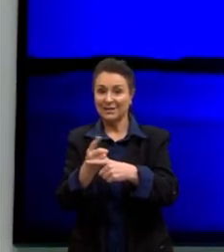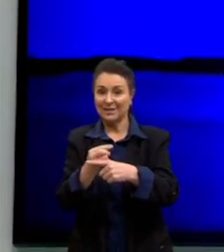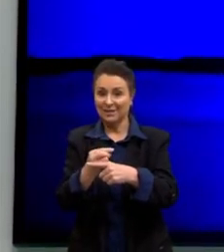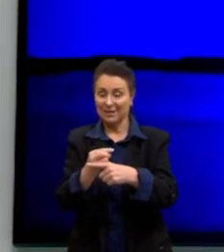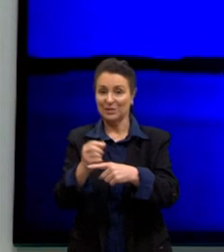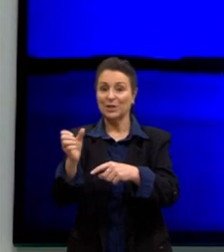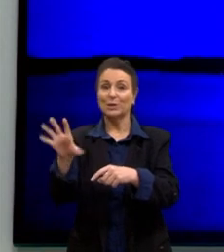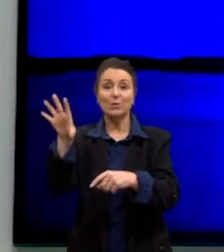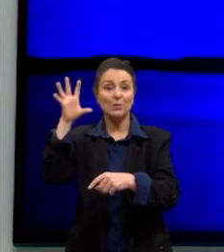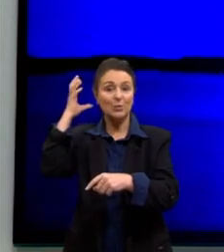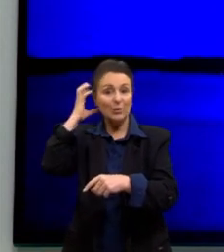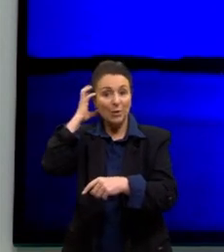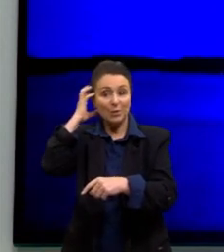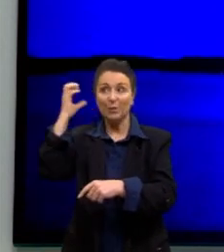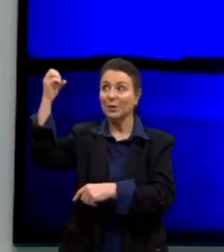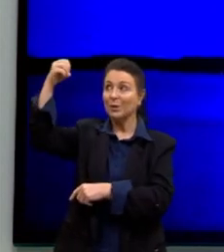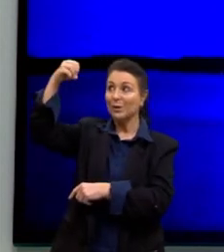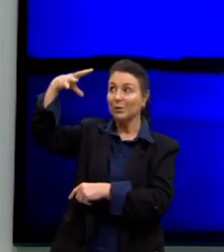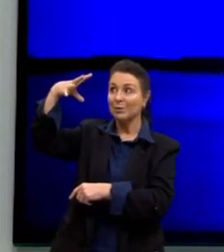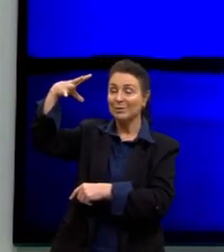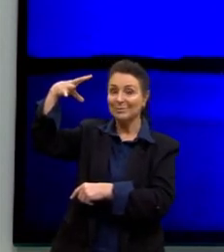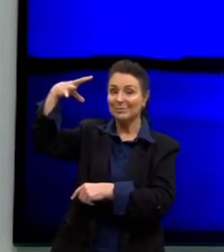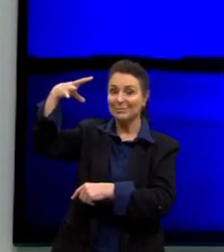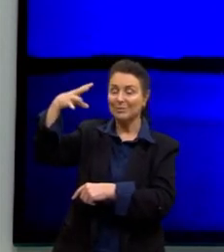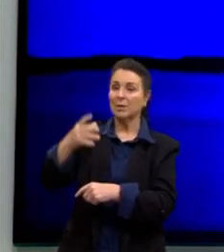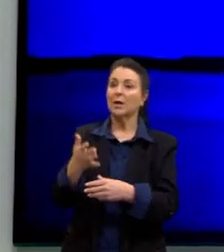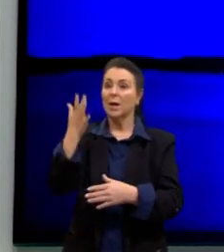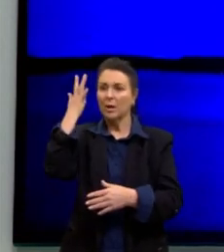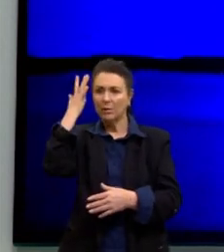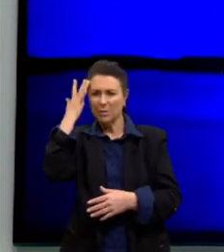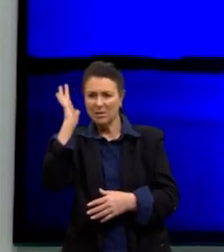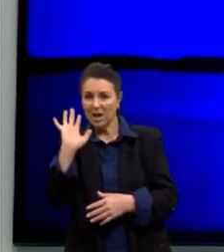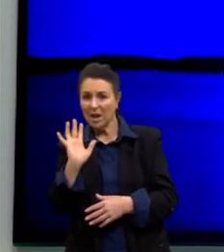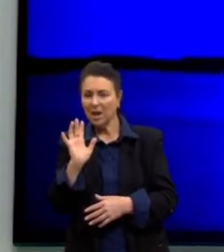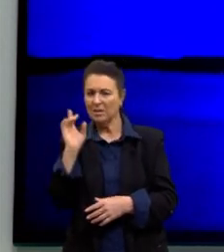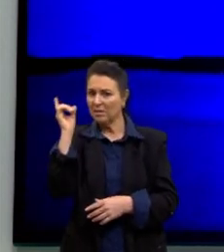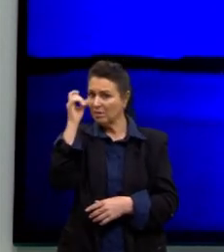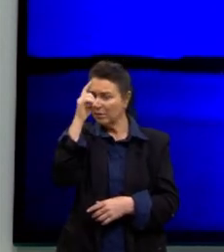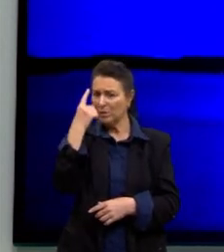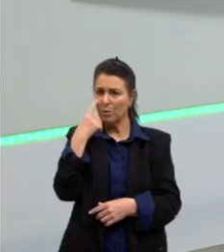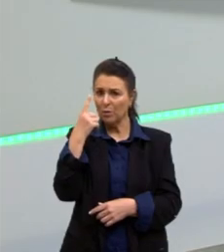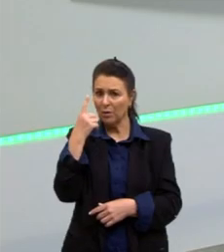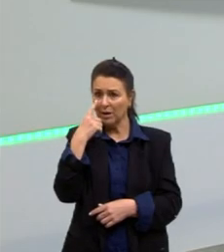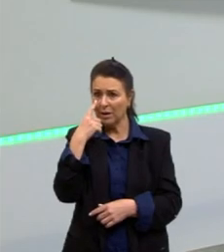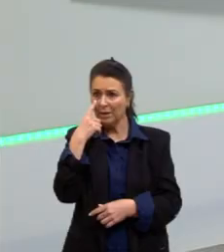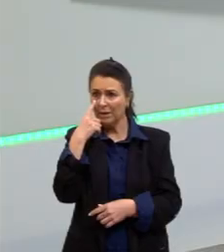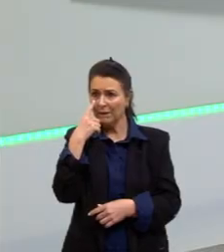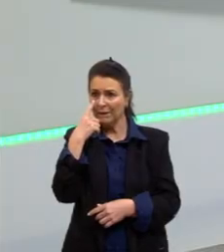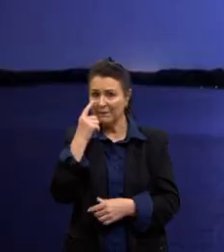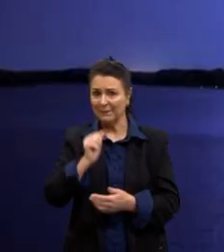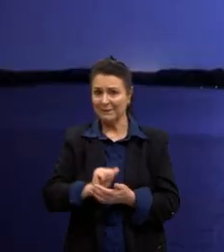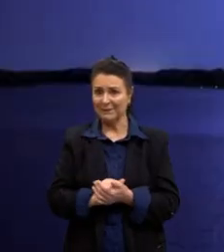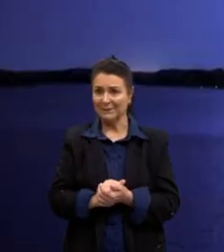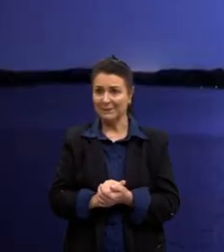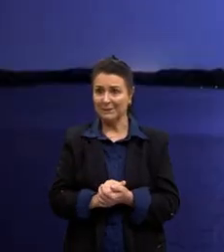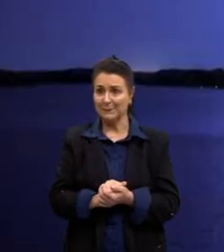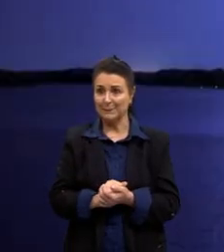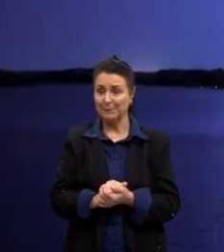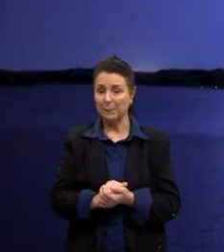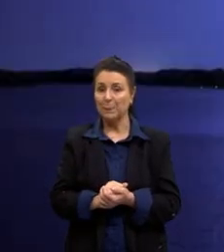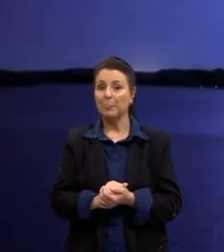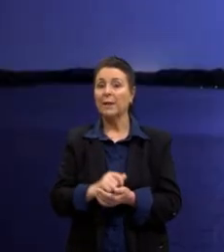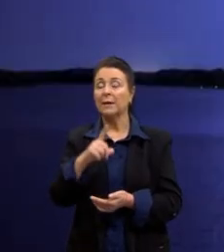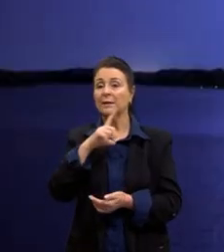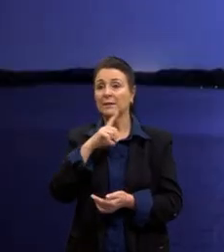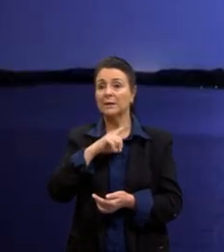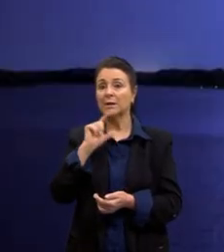luz. Eu acho que ficou um pouquinho difícil para vocês visualizar. Acho que coloca direto no slide, que daí aparece. A gente